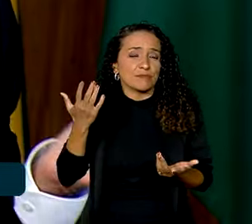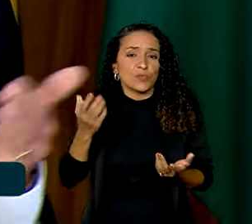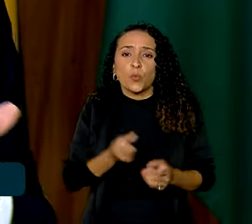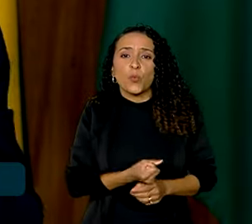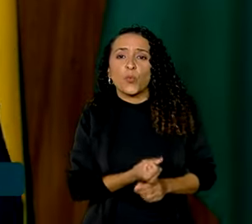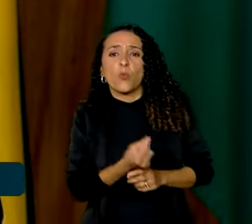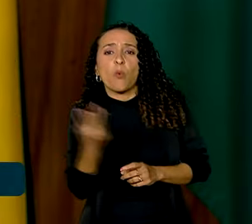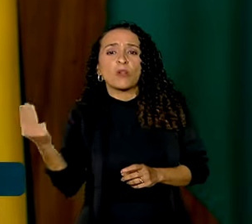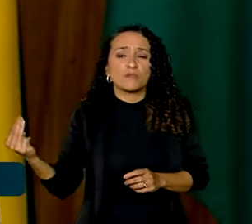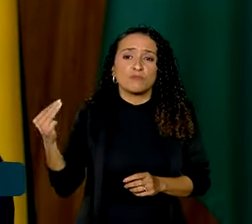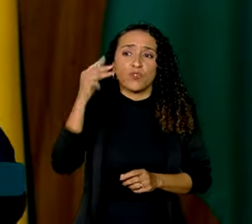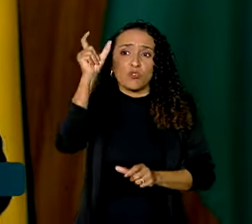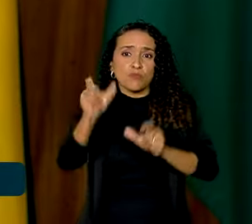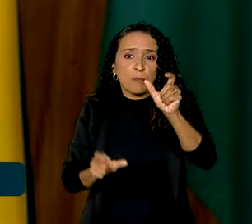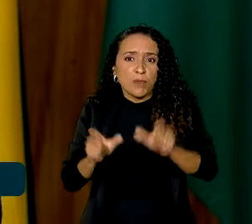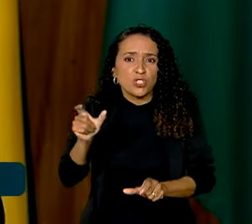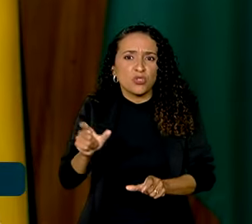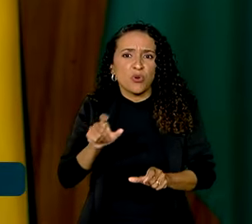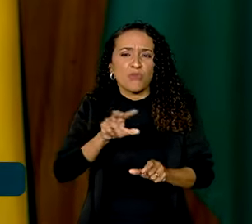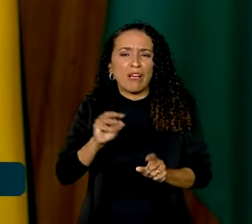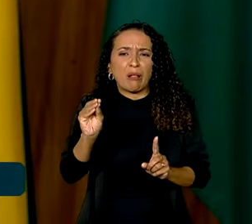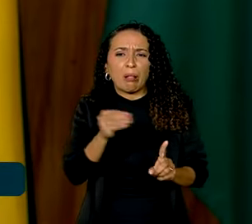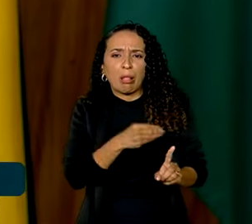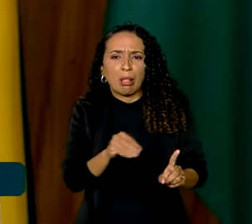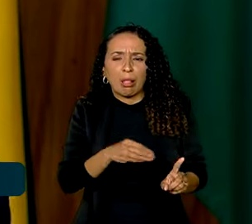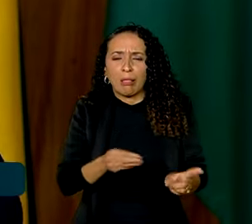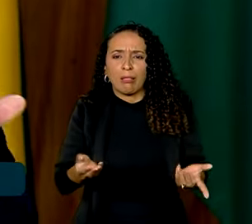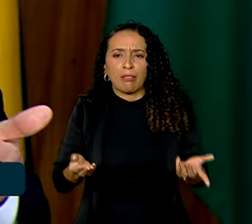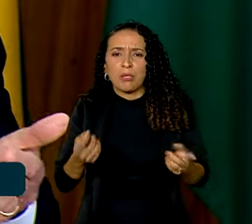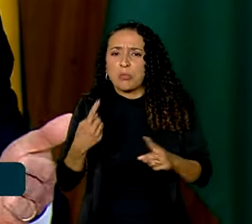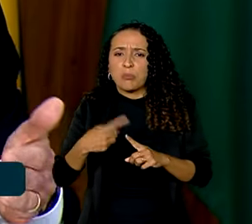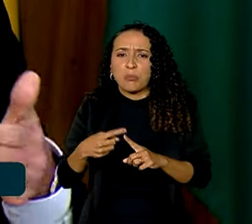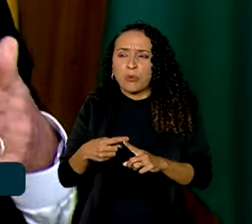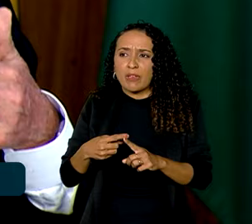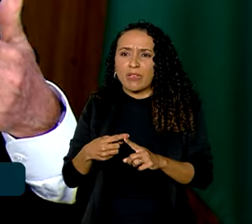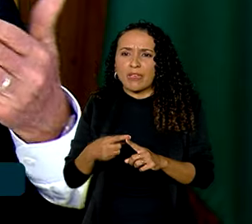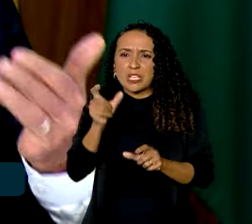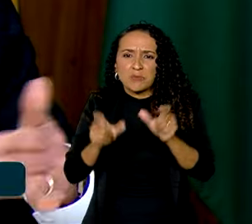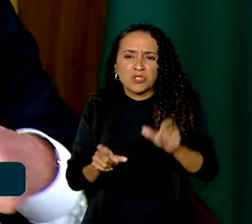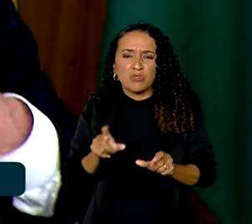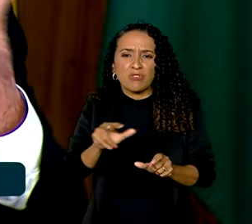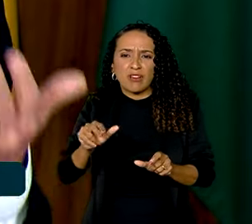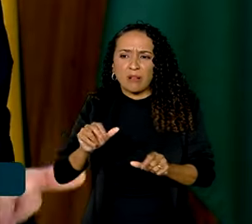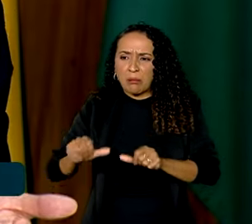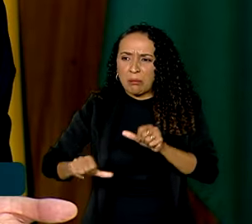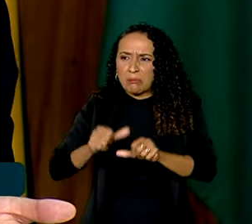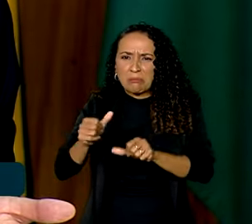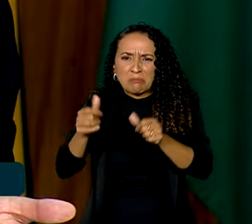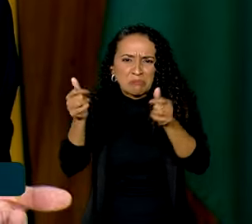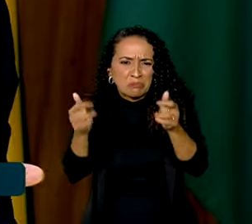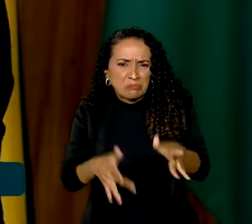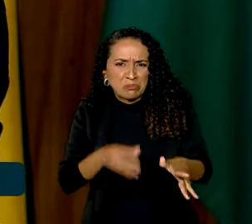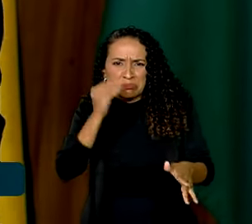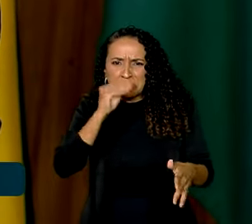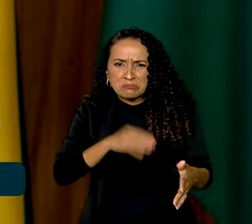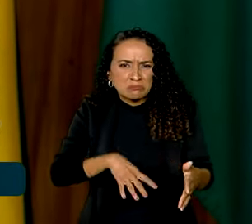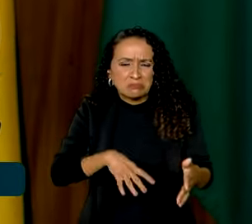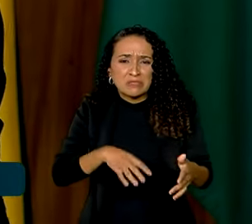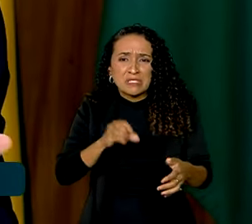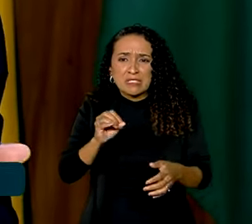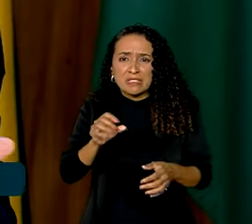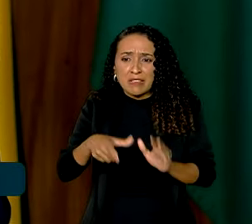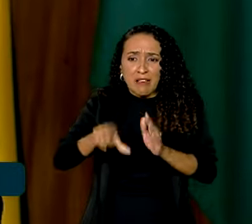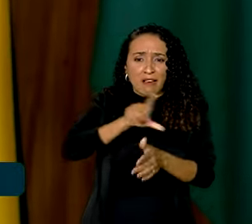quantos milhões de pessoas ficarão marginalizadas porque as pessoas vão se tornando inúteis se não forem